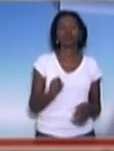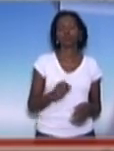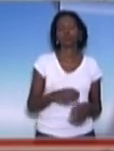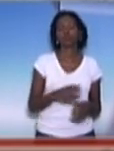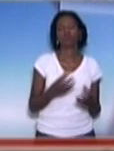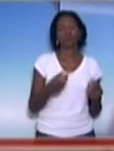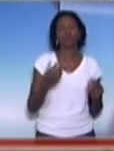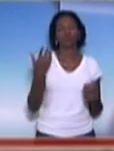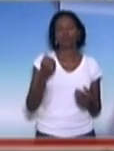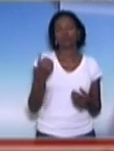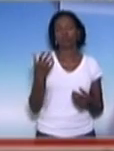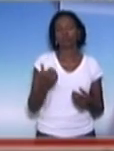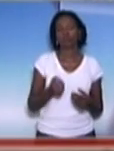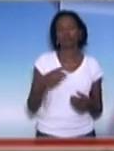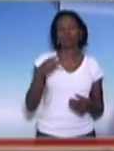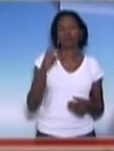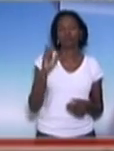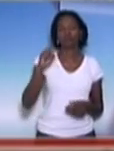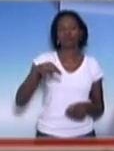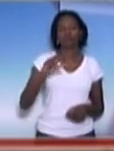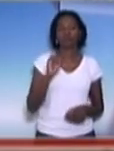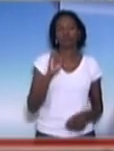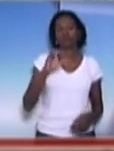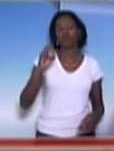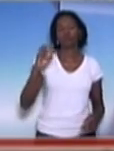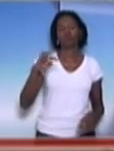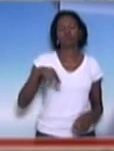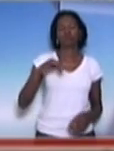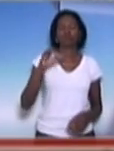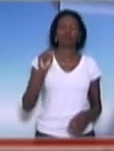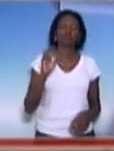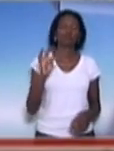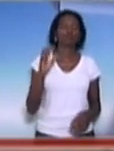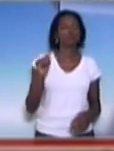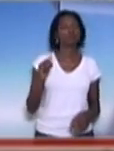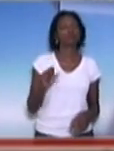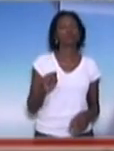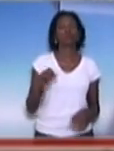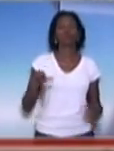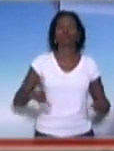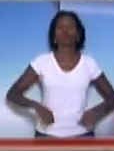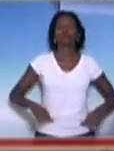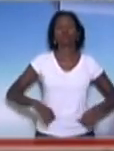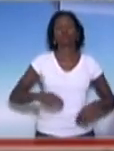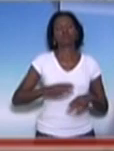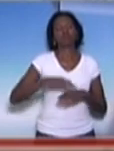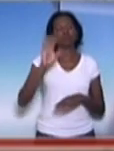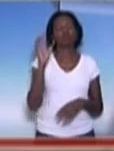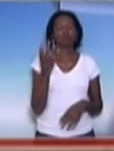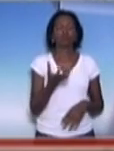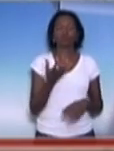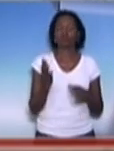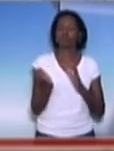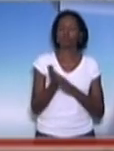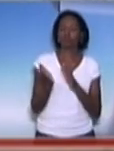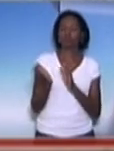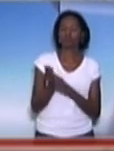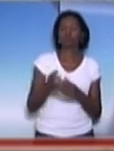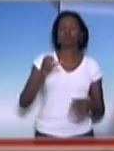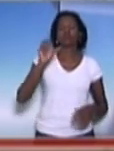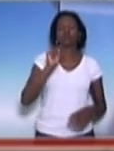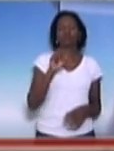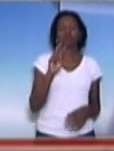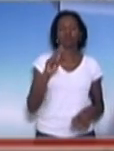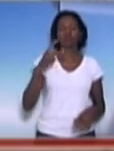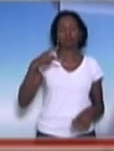e pensionistas, que são os mais prejudicados. Então, essa decisão, nós aqui queremos parabenizar o Supremo Tribunal